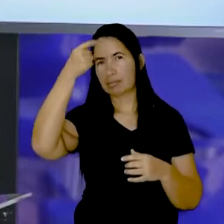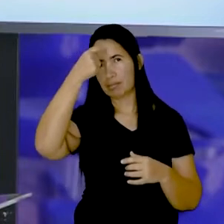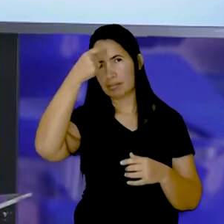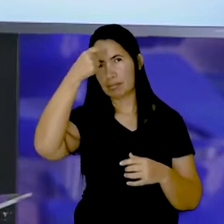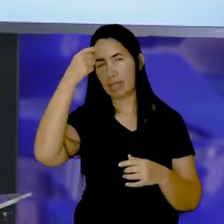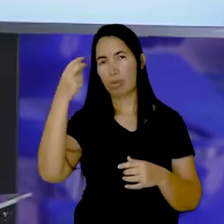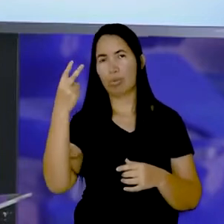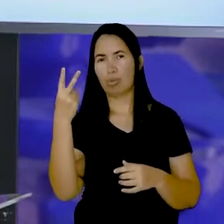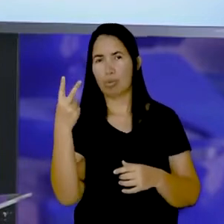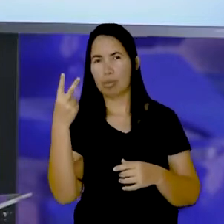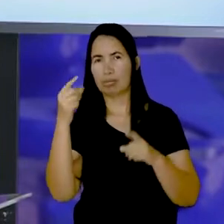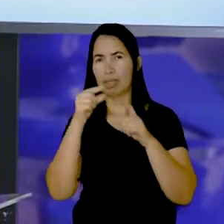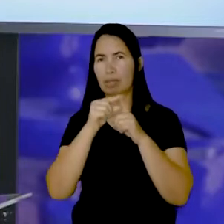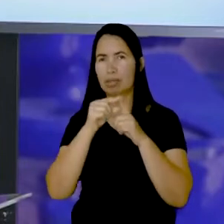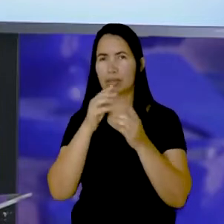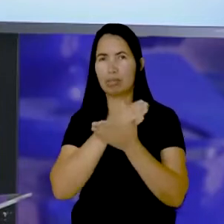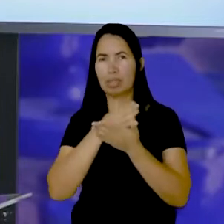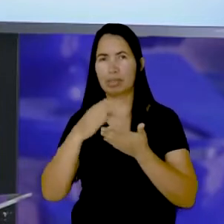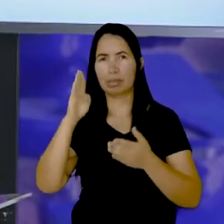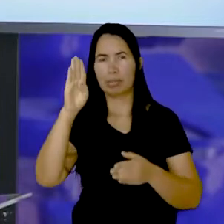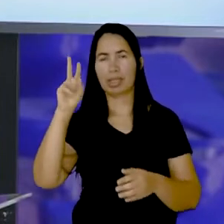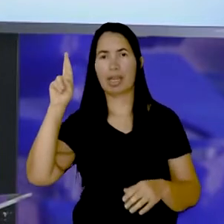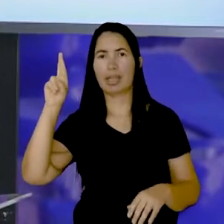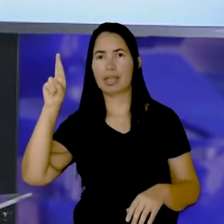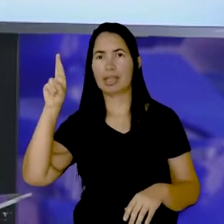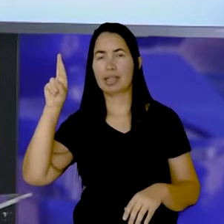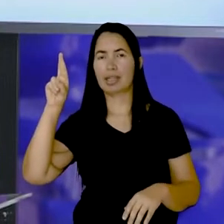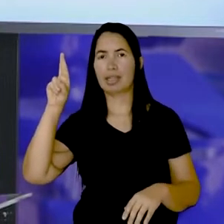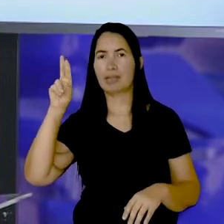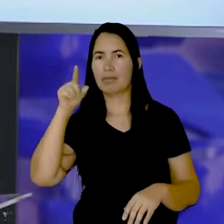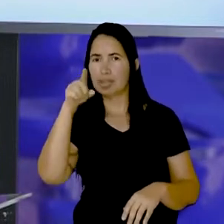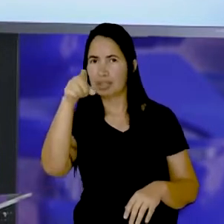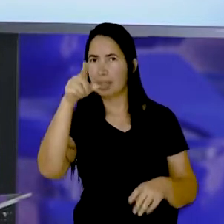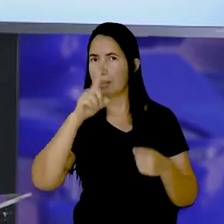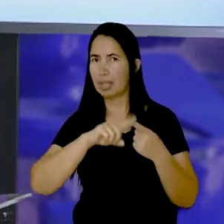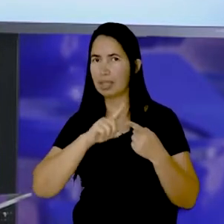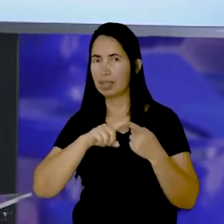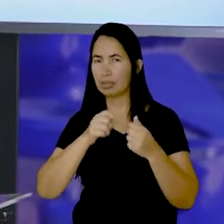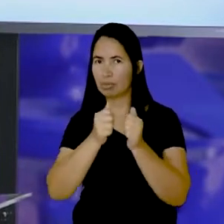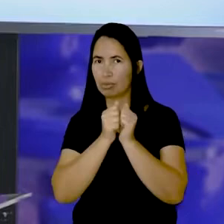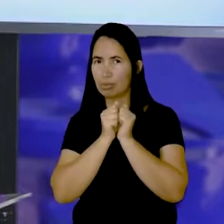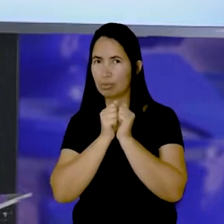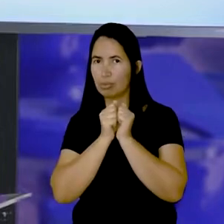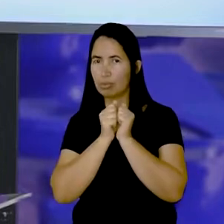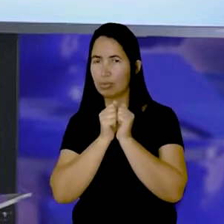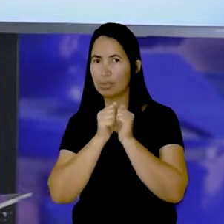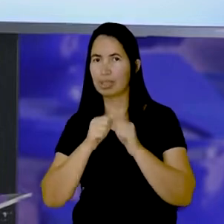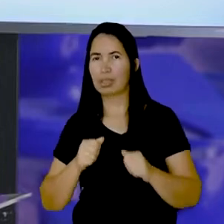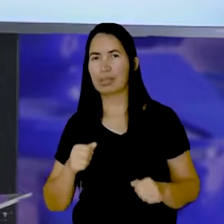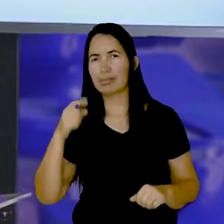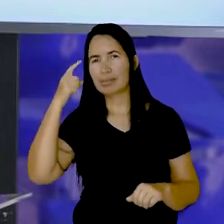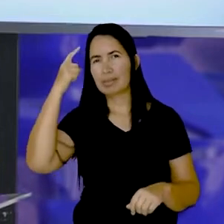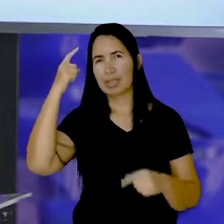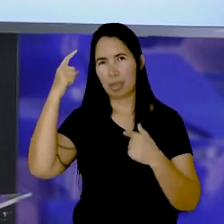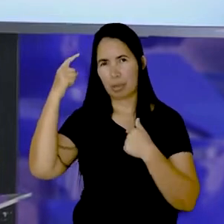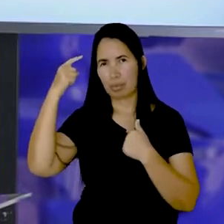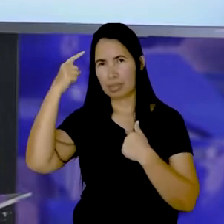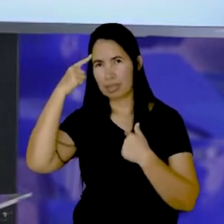Duas palavras que começam com B e R Vamos lá Vocês aí também Olha aqui o que eu pensei